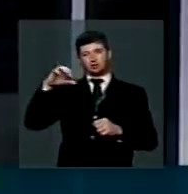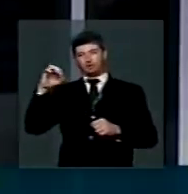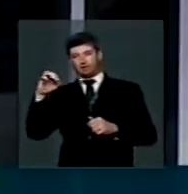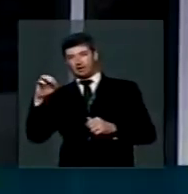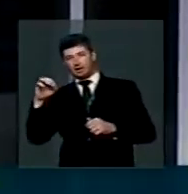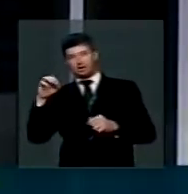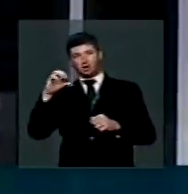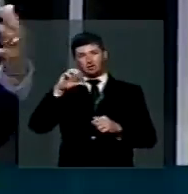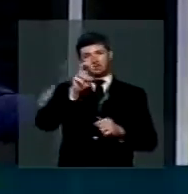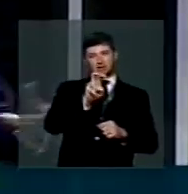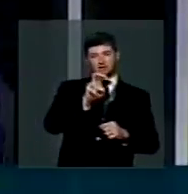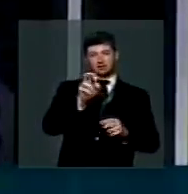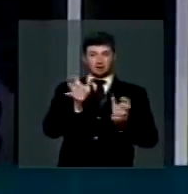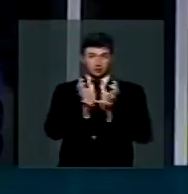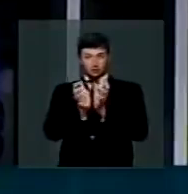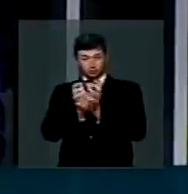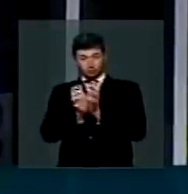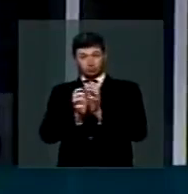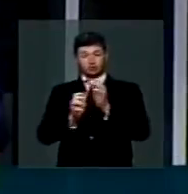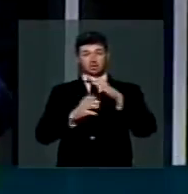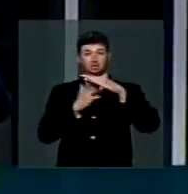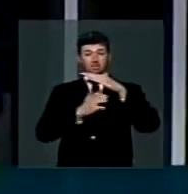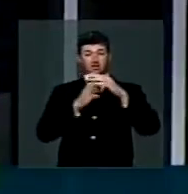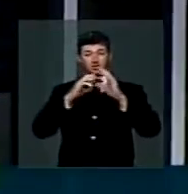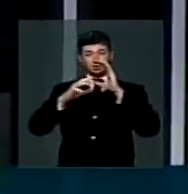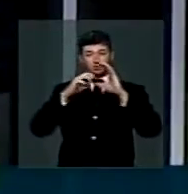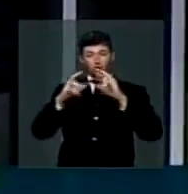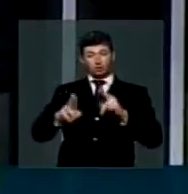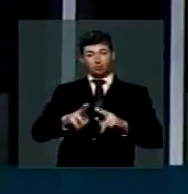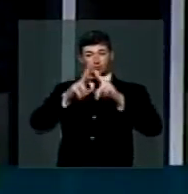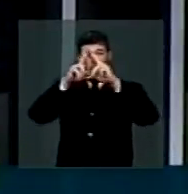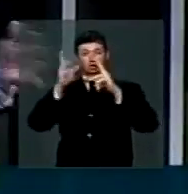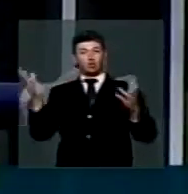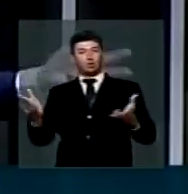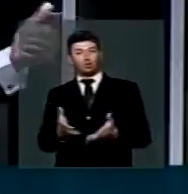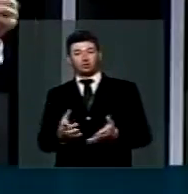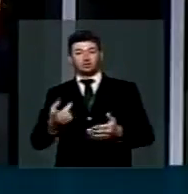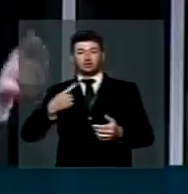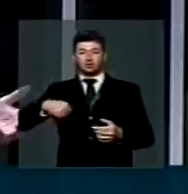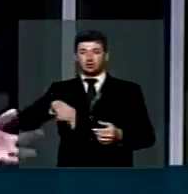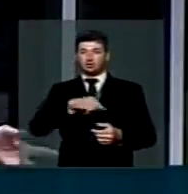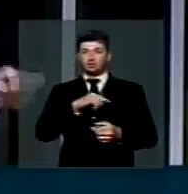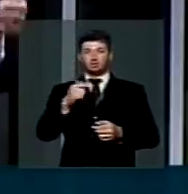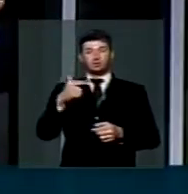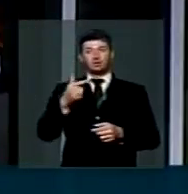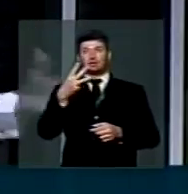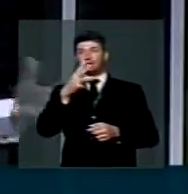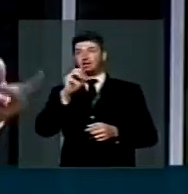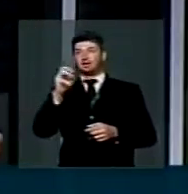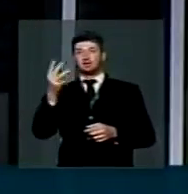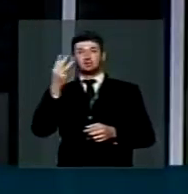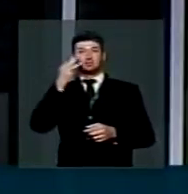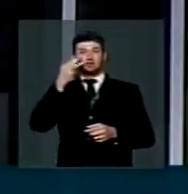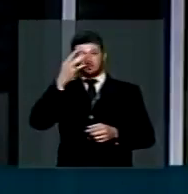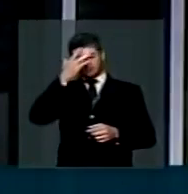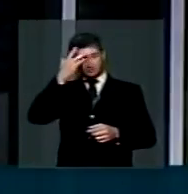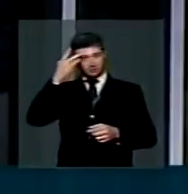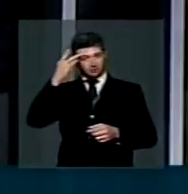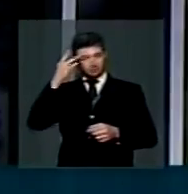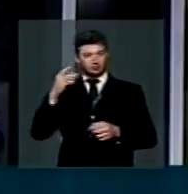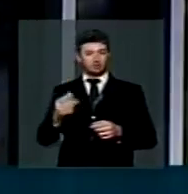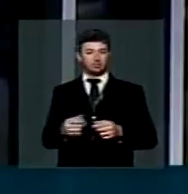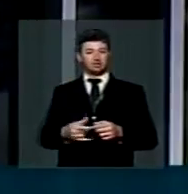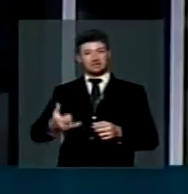95, o setor de telecomunicações, hoje não teríamos quase 300 milhões de